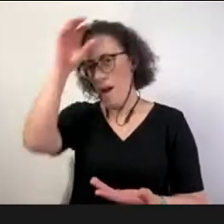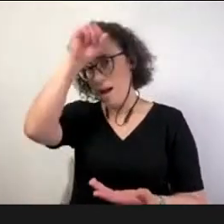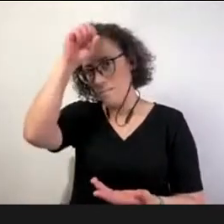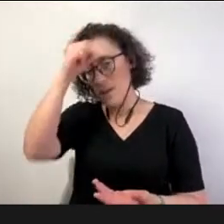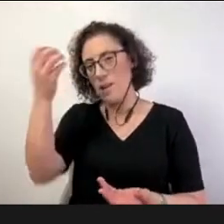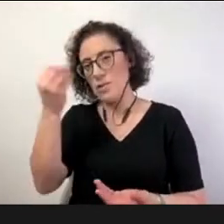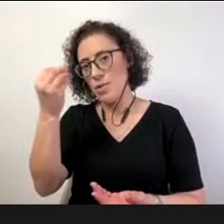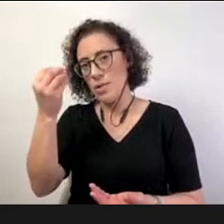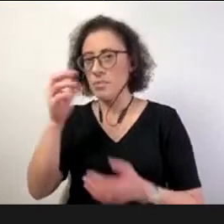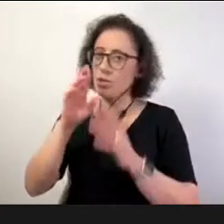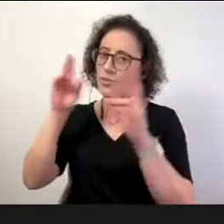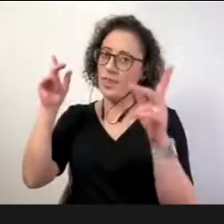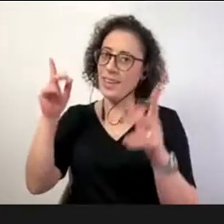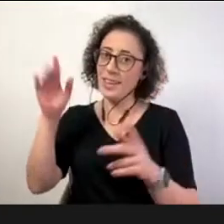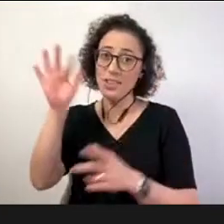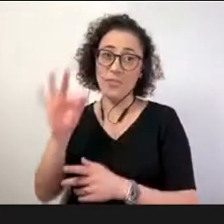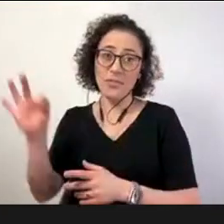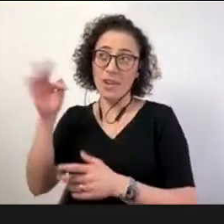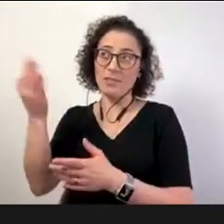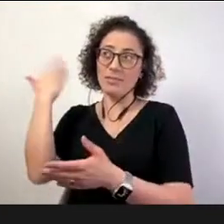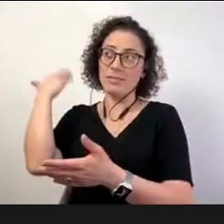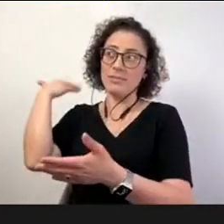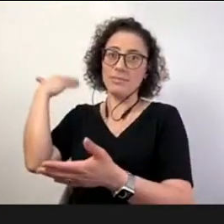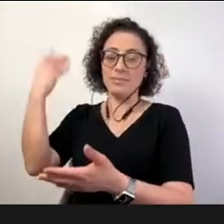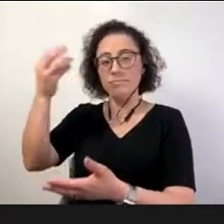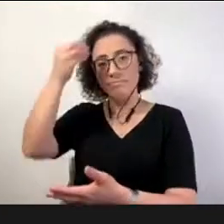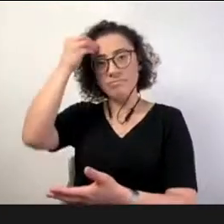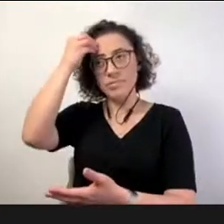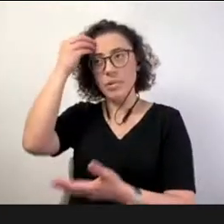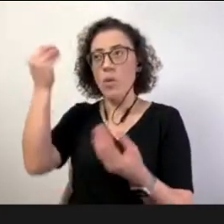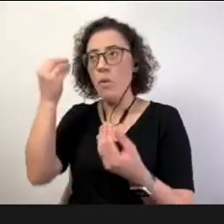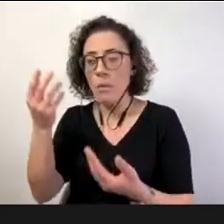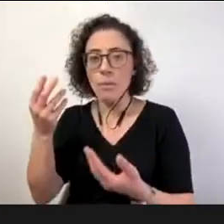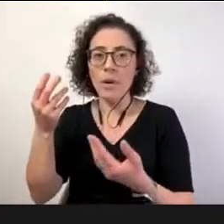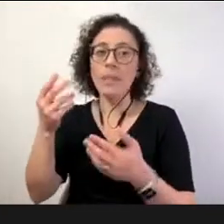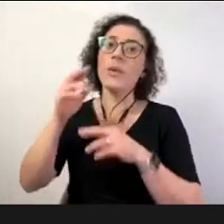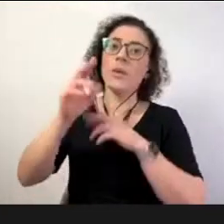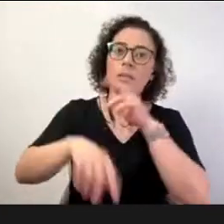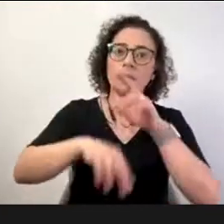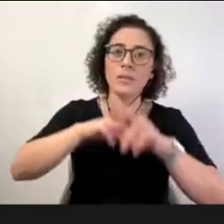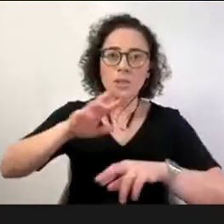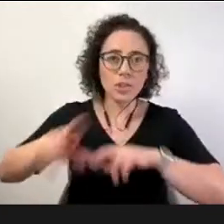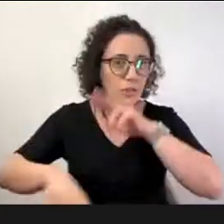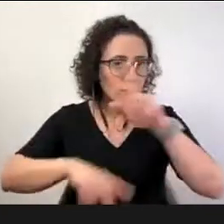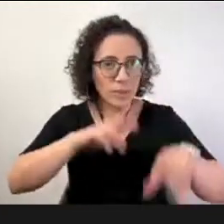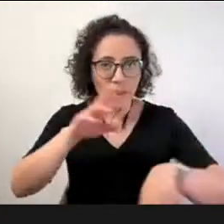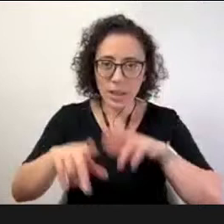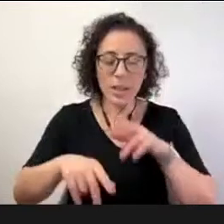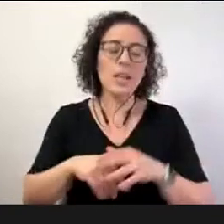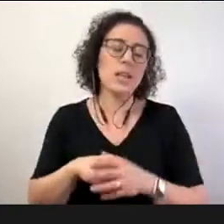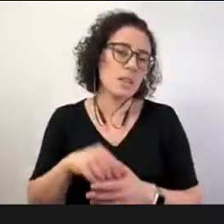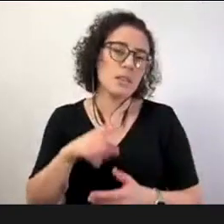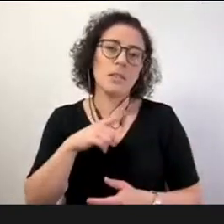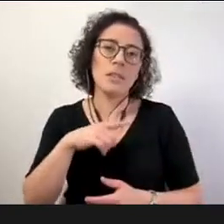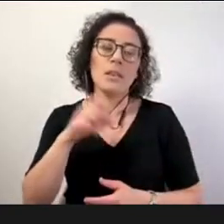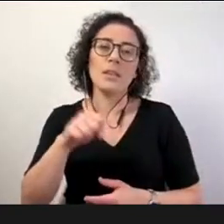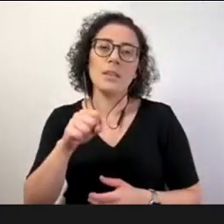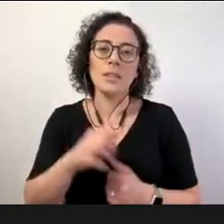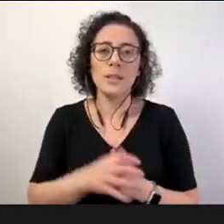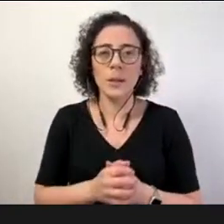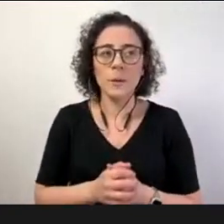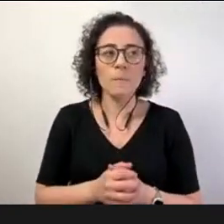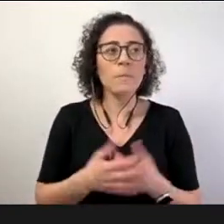de mentalidade mesmo e de como se compreende a educação e com um desafio ainda maior de que não necessariamente os nossos